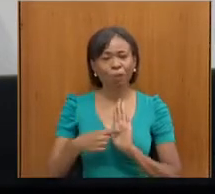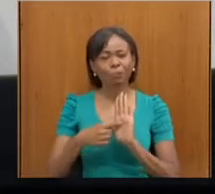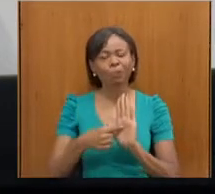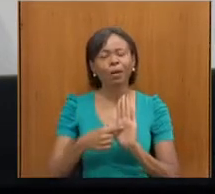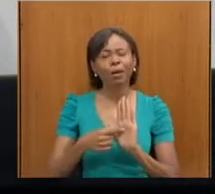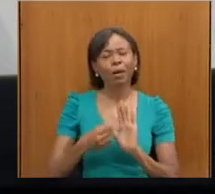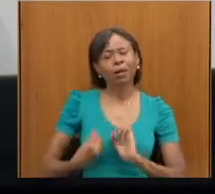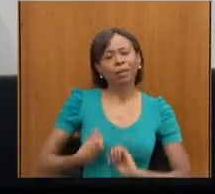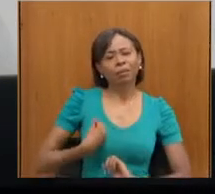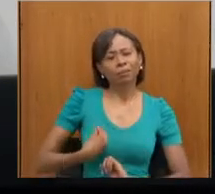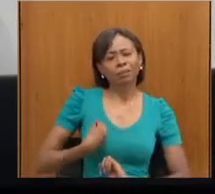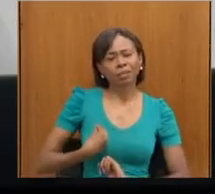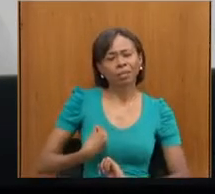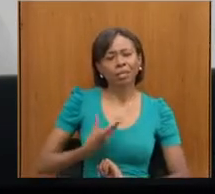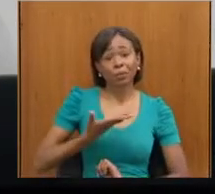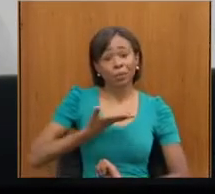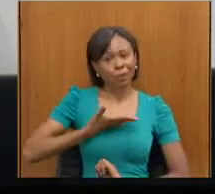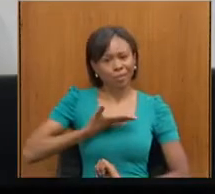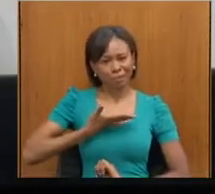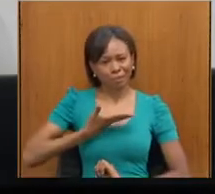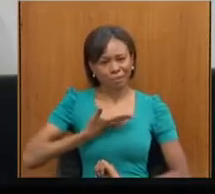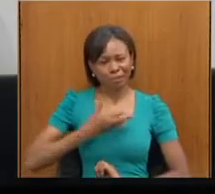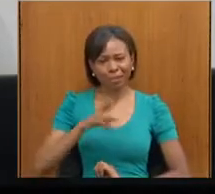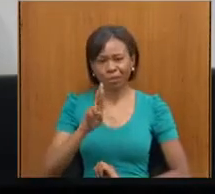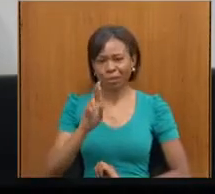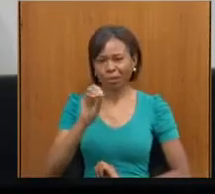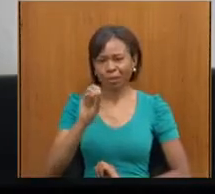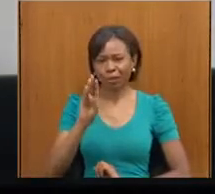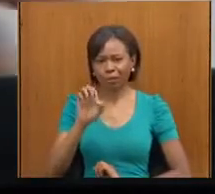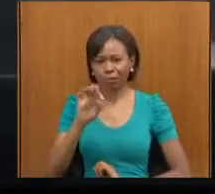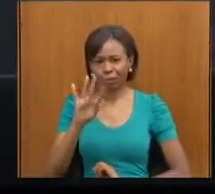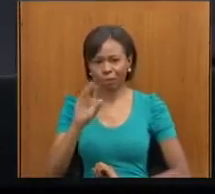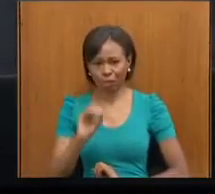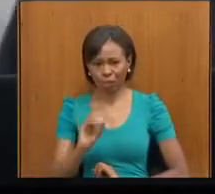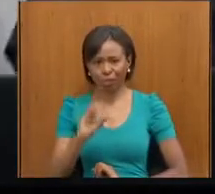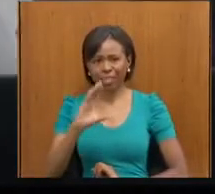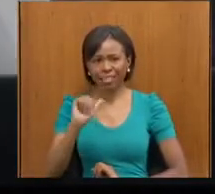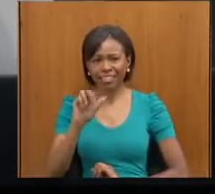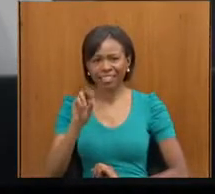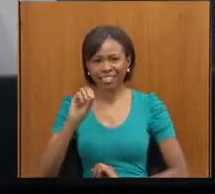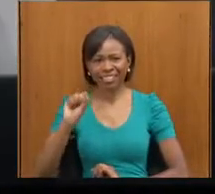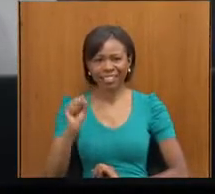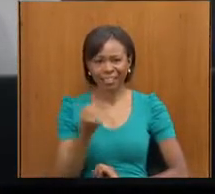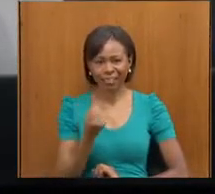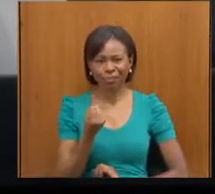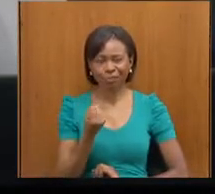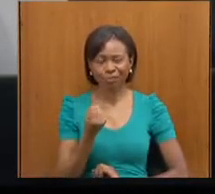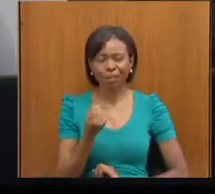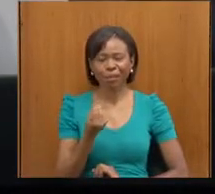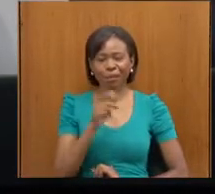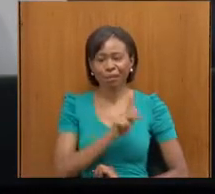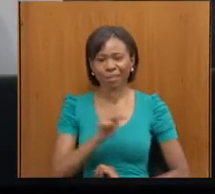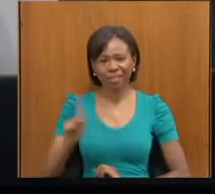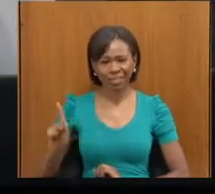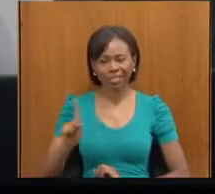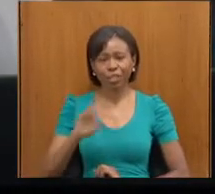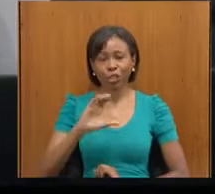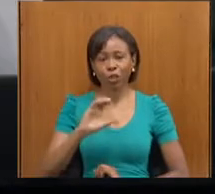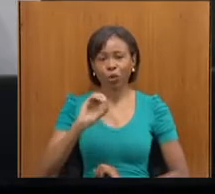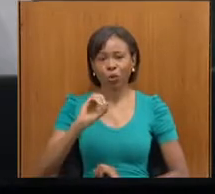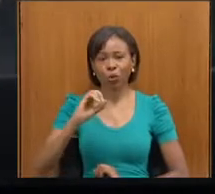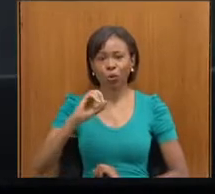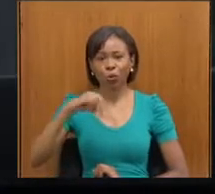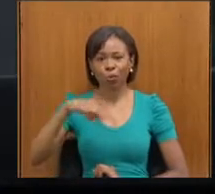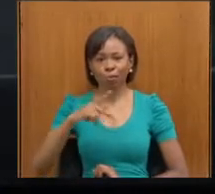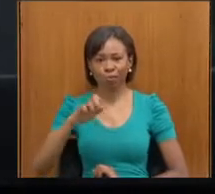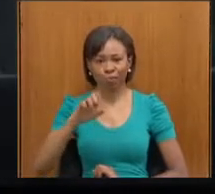presença do meu amigo Roberto Carlos Pinto, que é o presidente do COMPED, está aqui também fazendo